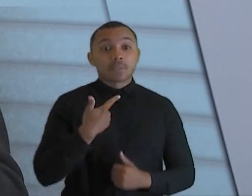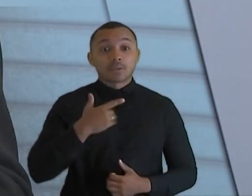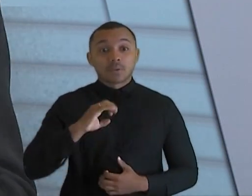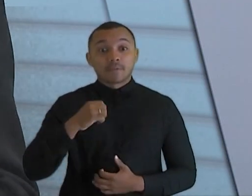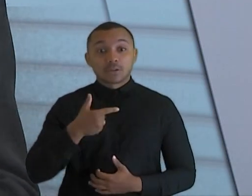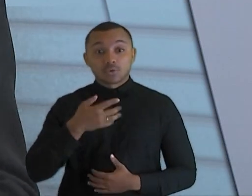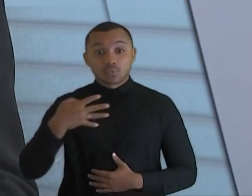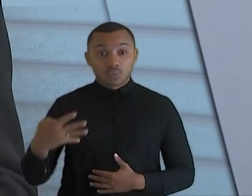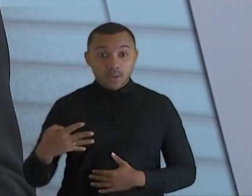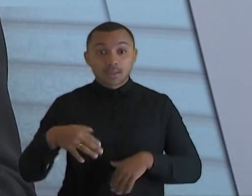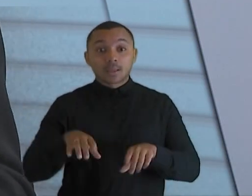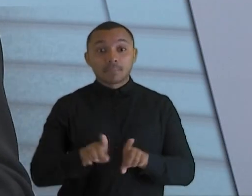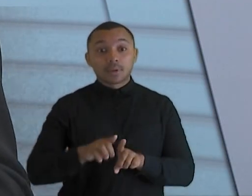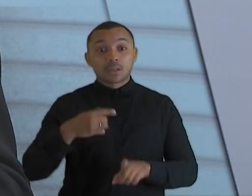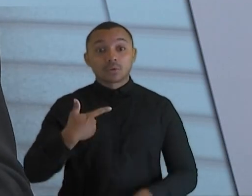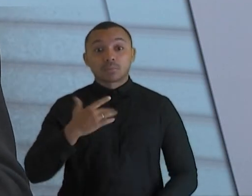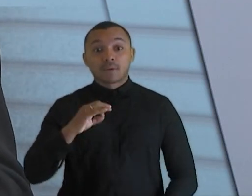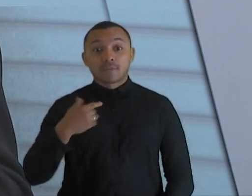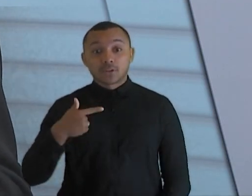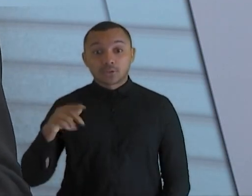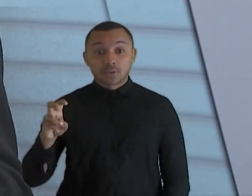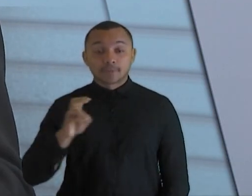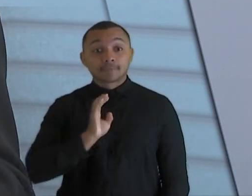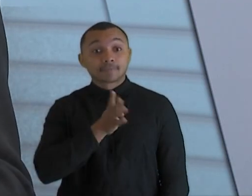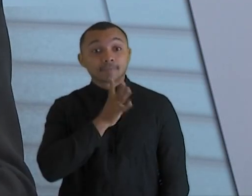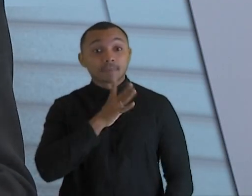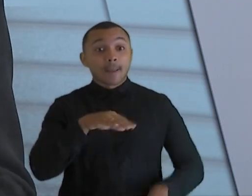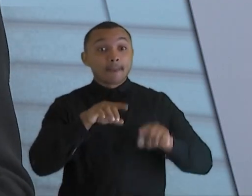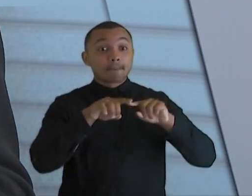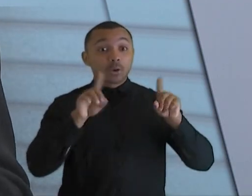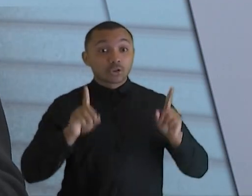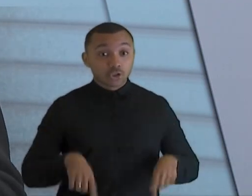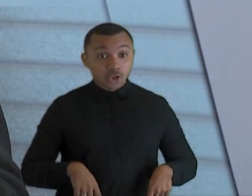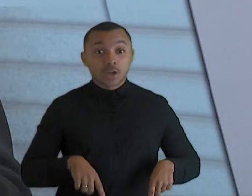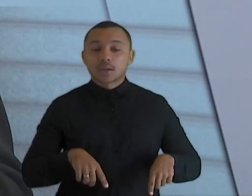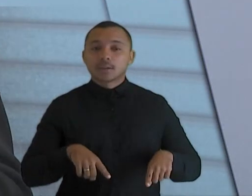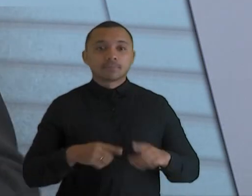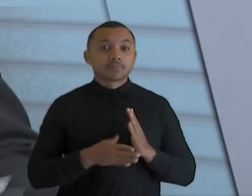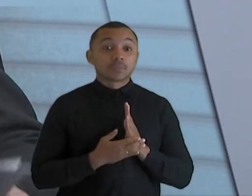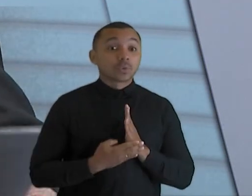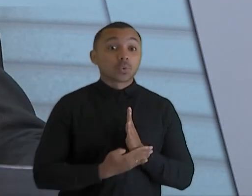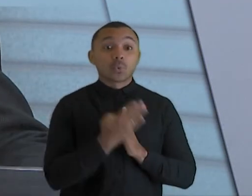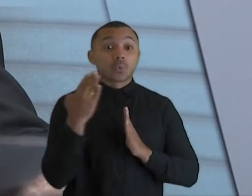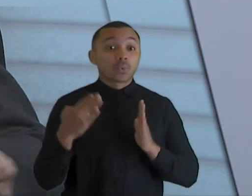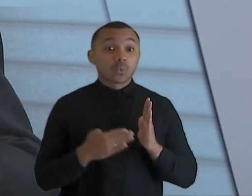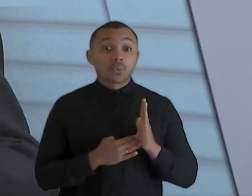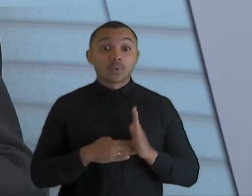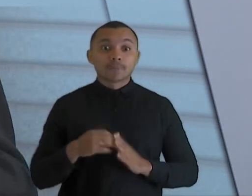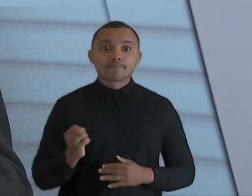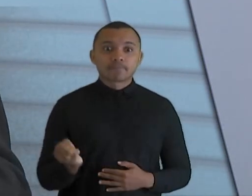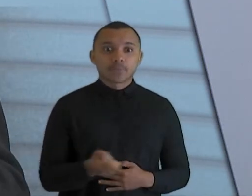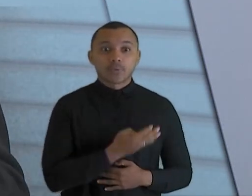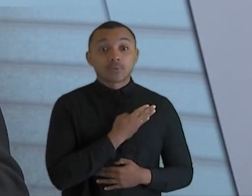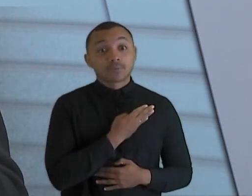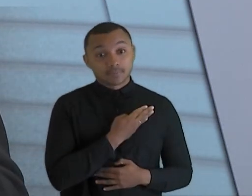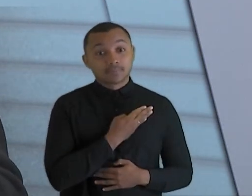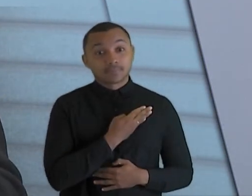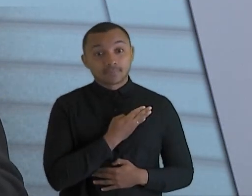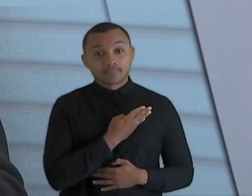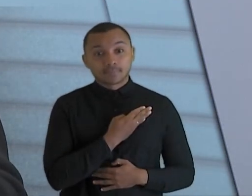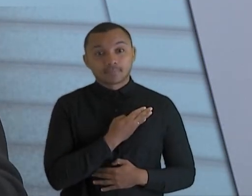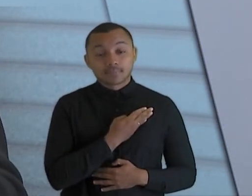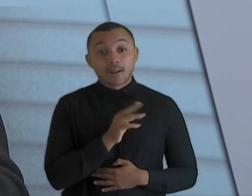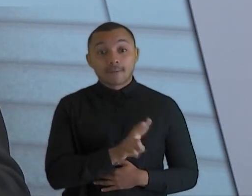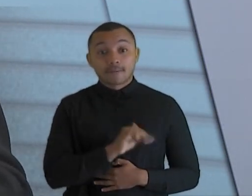-2025. Vamos conhecer os planos, os projetos, desafios, as inovações que o doutor